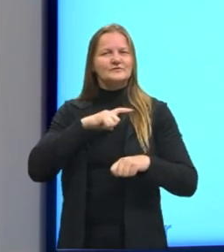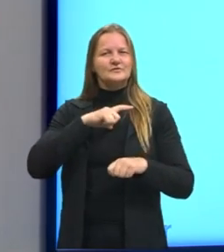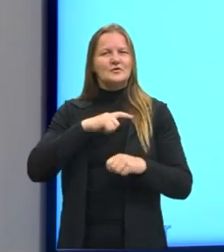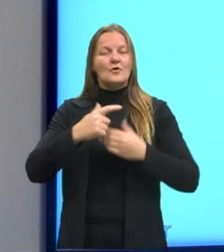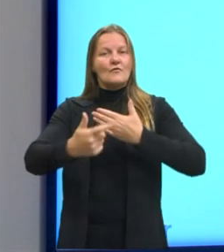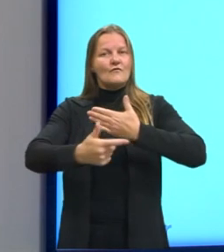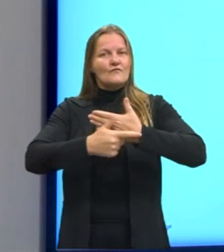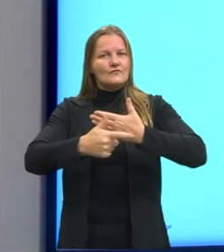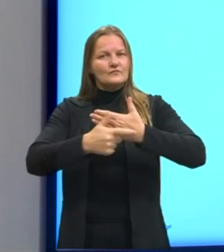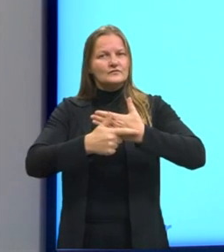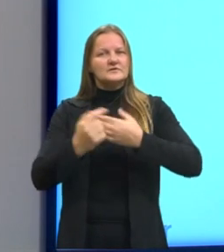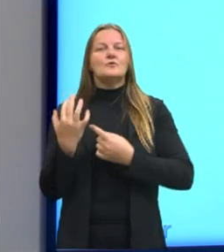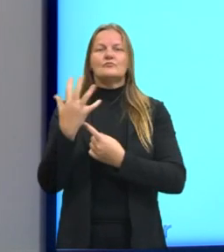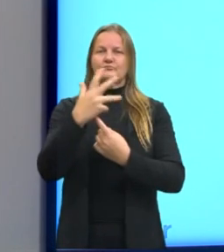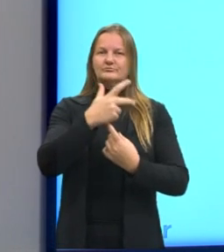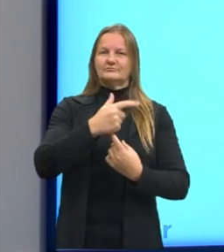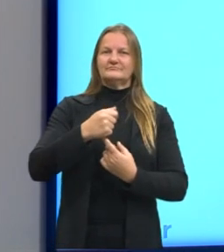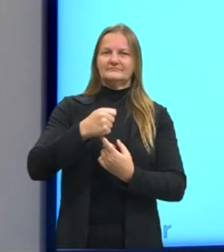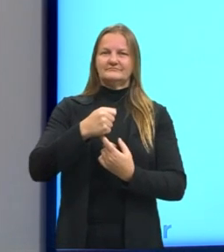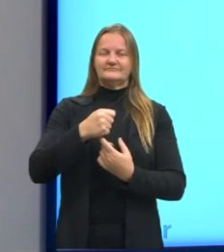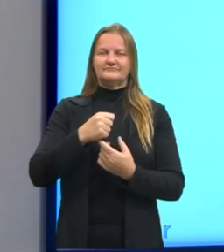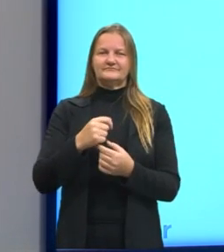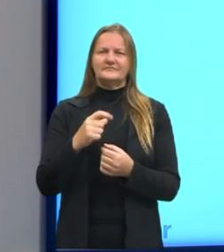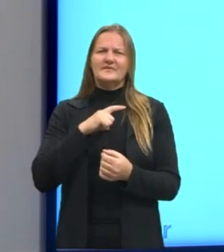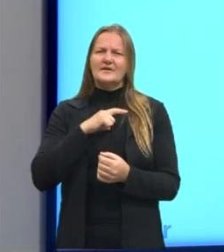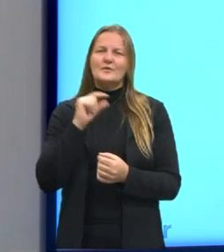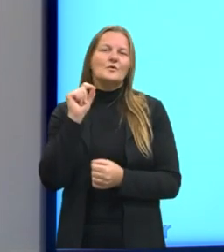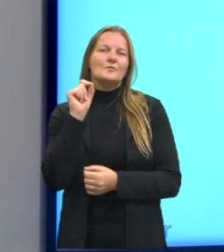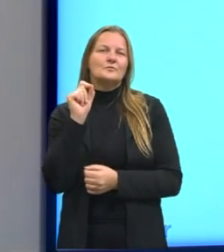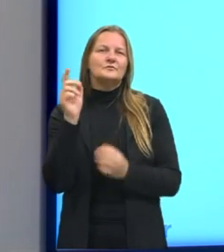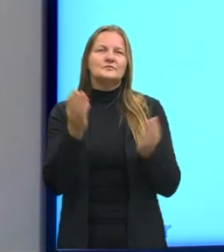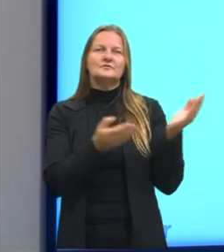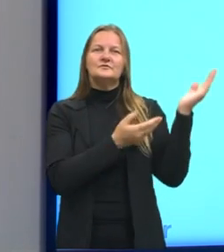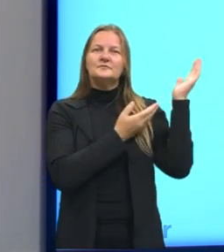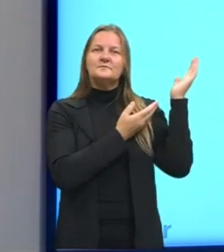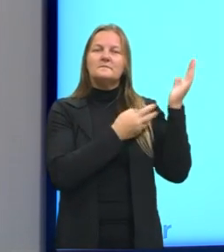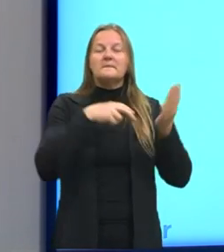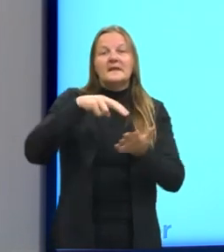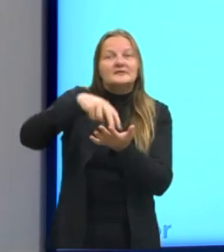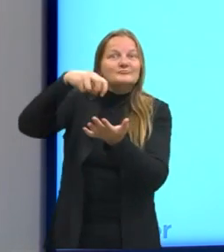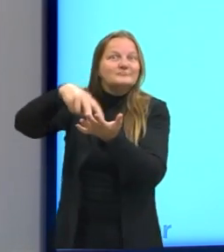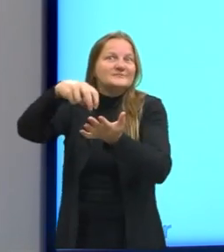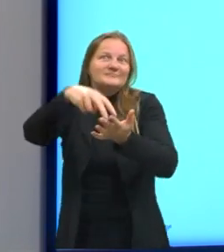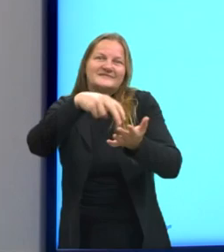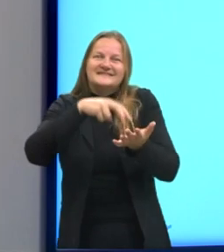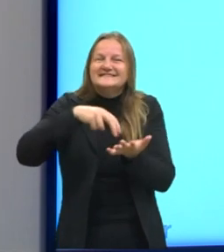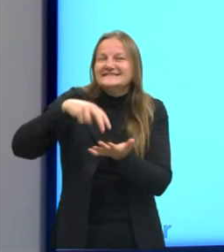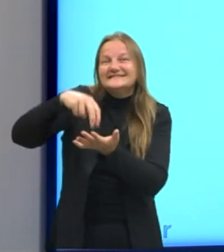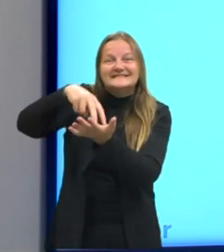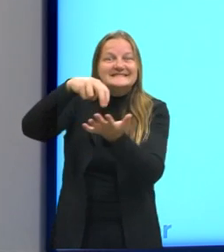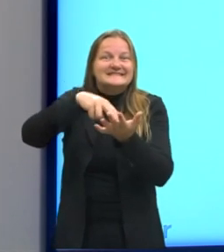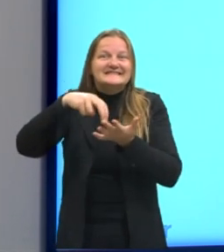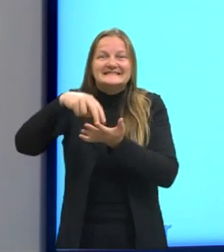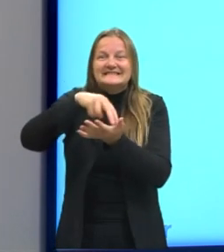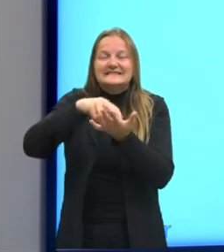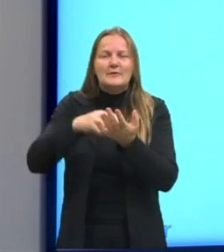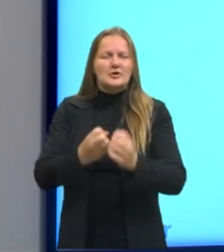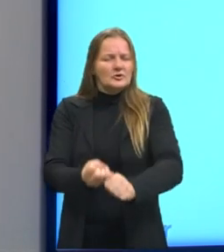função artística, que pode ser divertir, que pode ser